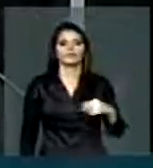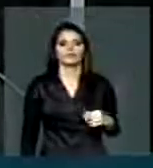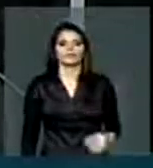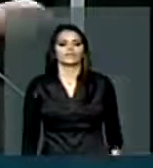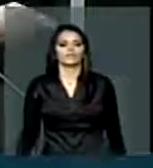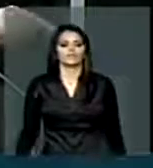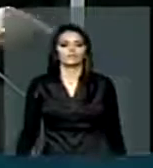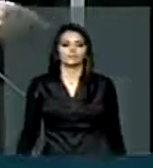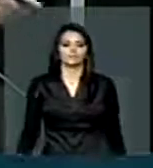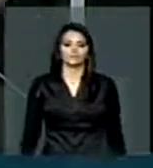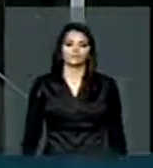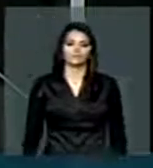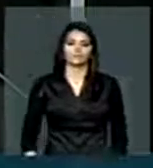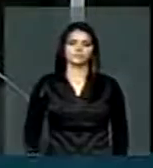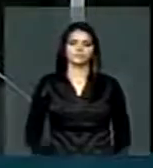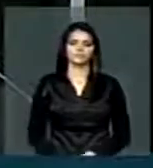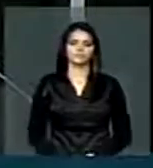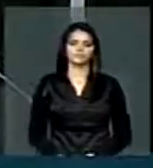nós temos aqui,